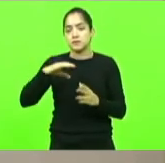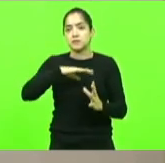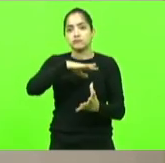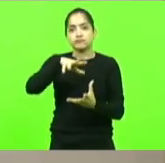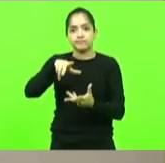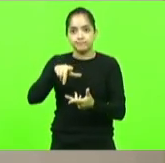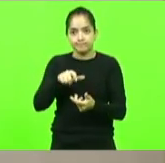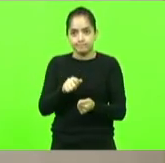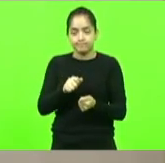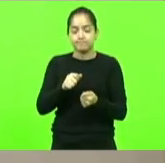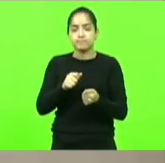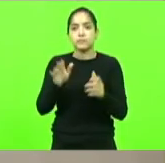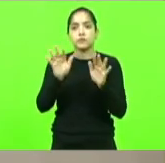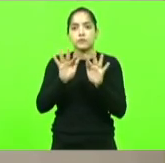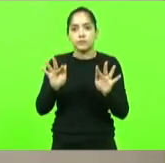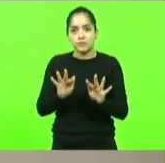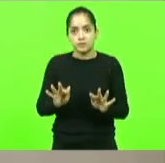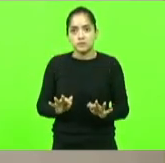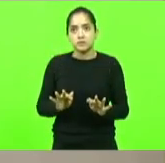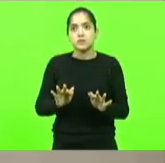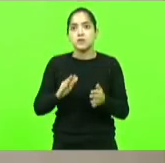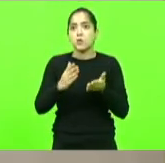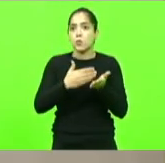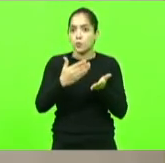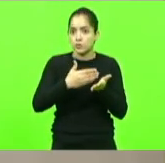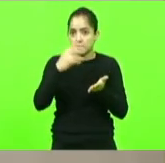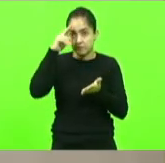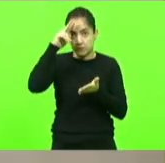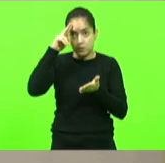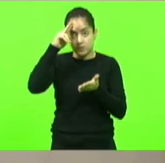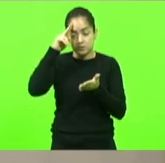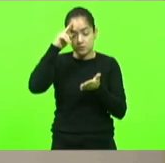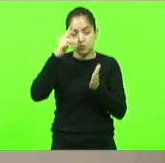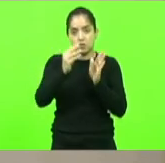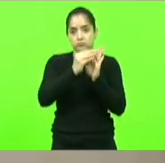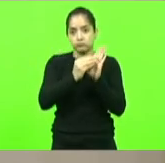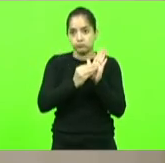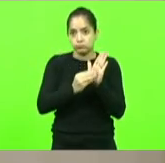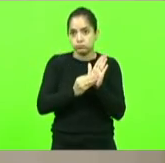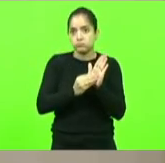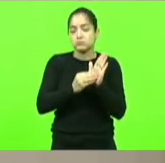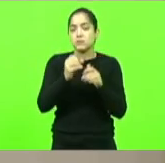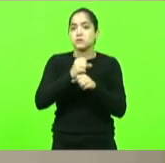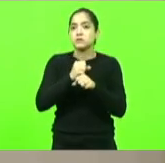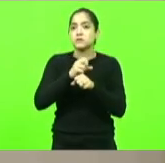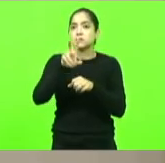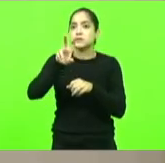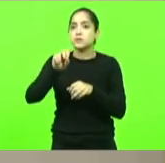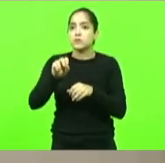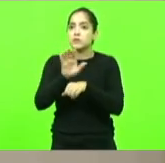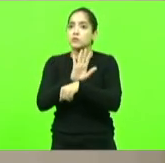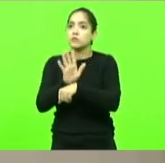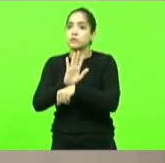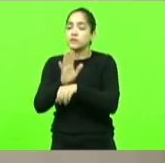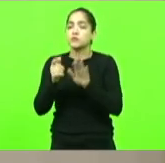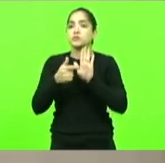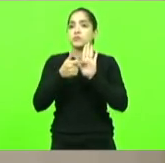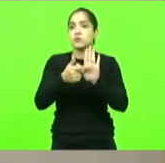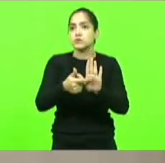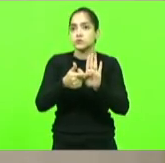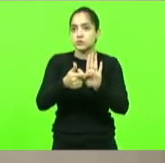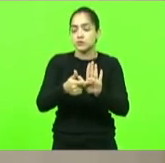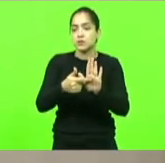muito feliz de estar lá na noite e lançar um livro com a história desses 50 anos um vídeo também demonstrando todos os